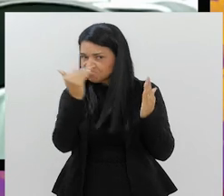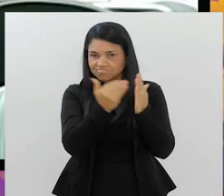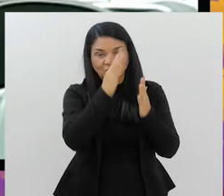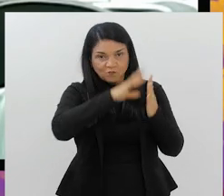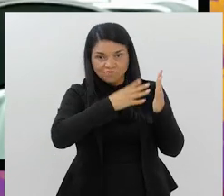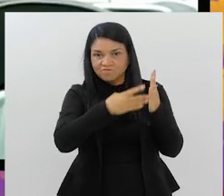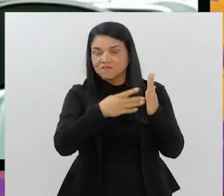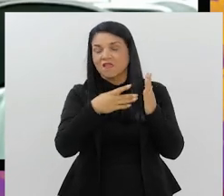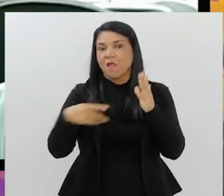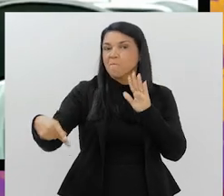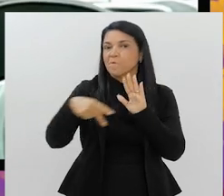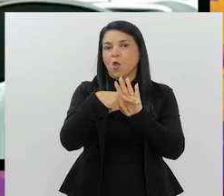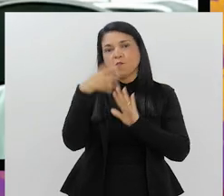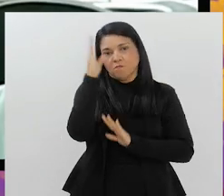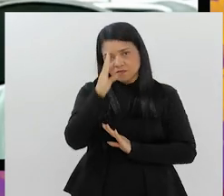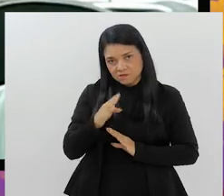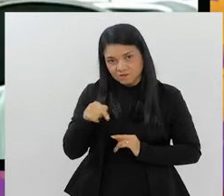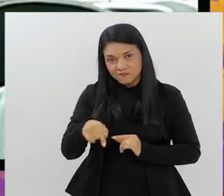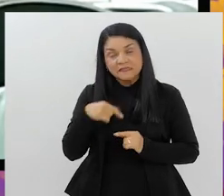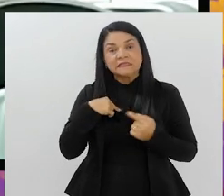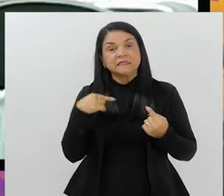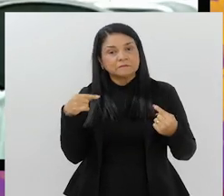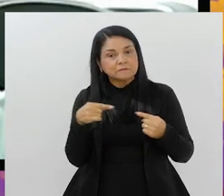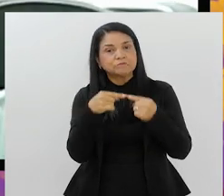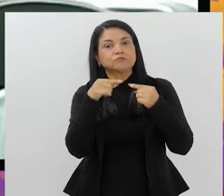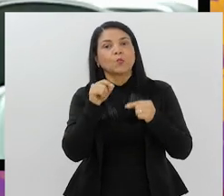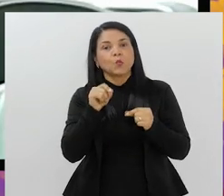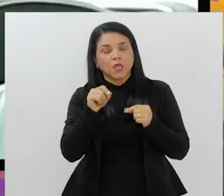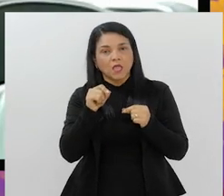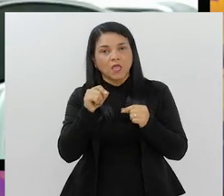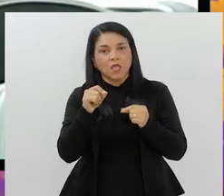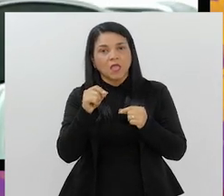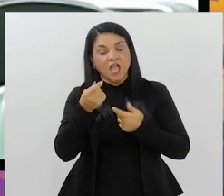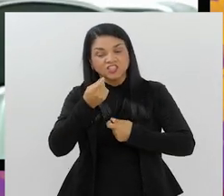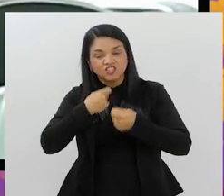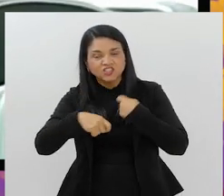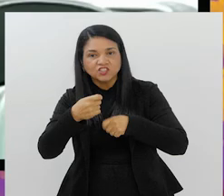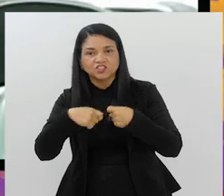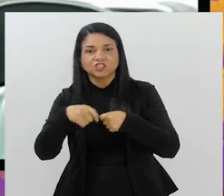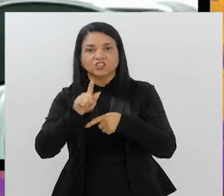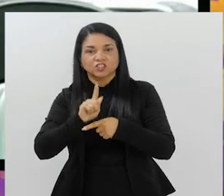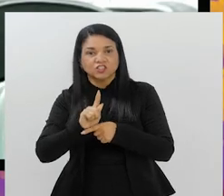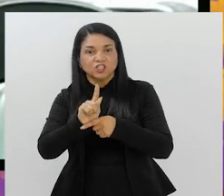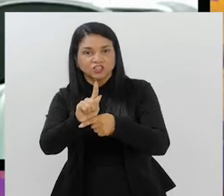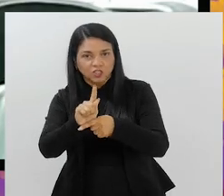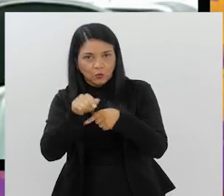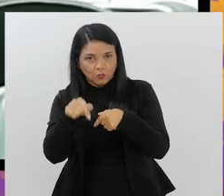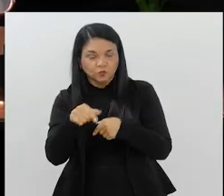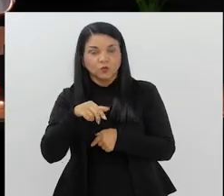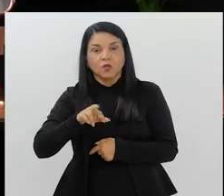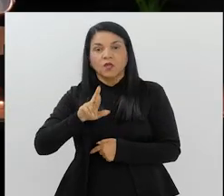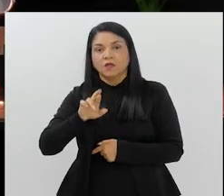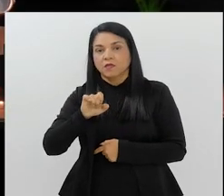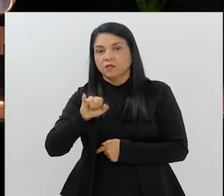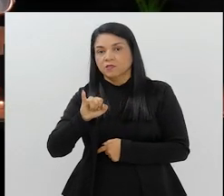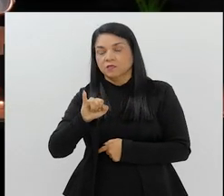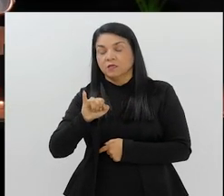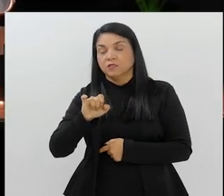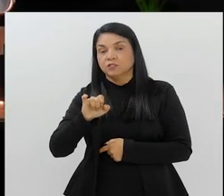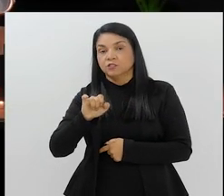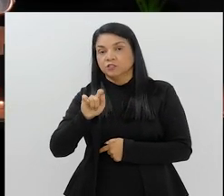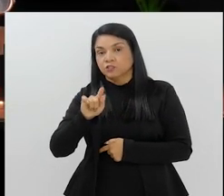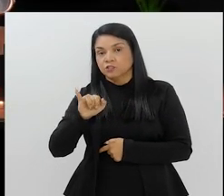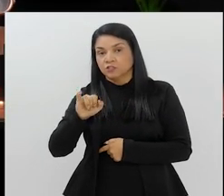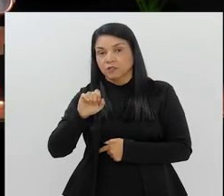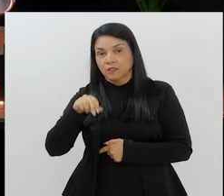genuinamente brasileiro. Isso tem muito a ver com os engendramentos da gestão Edinaldo Rodrigues, né? Um presidente